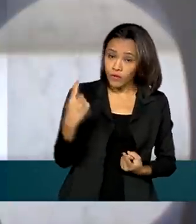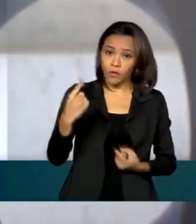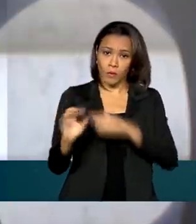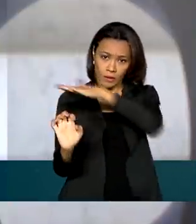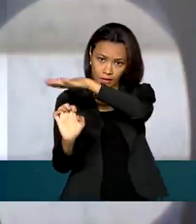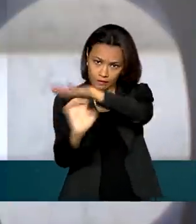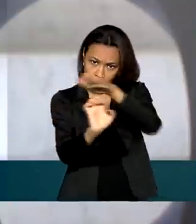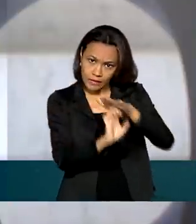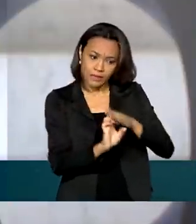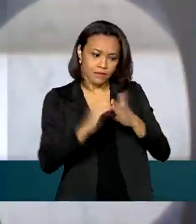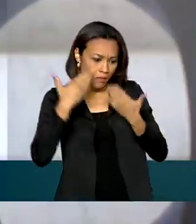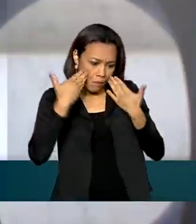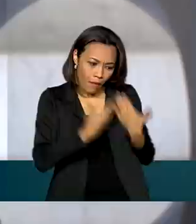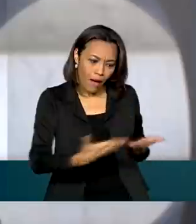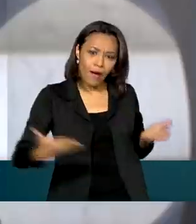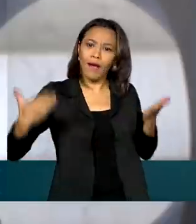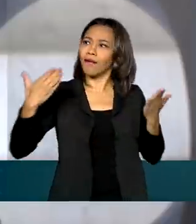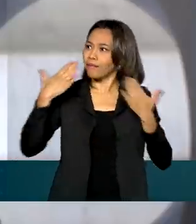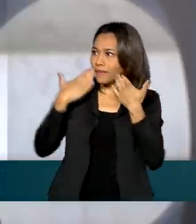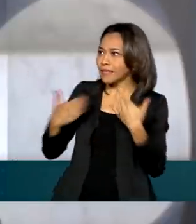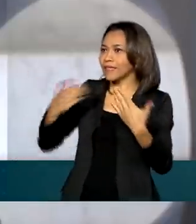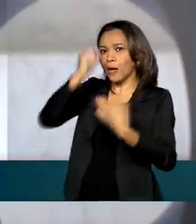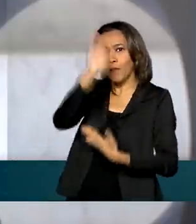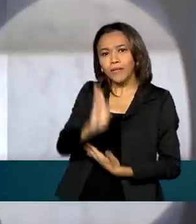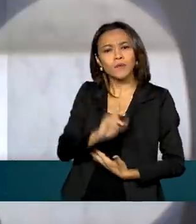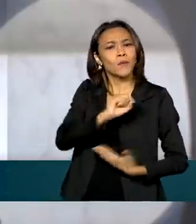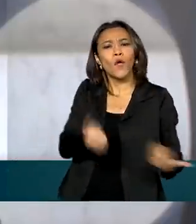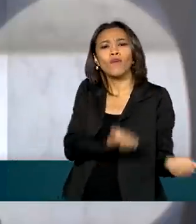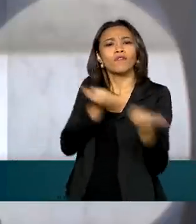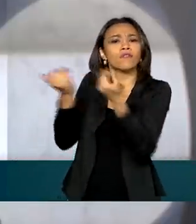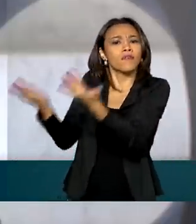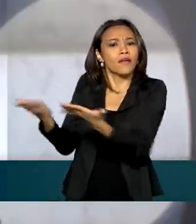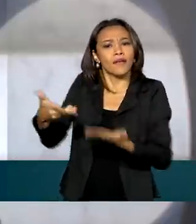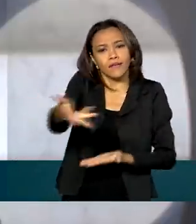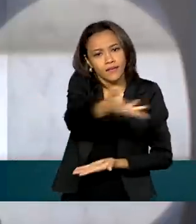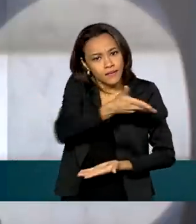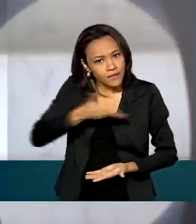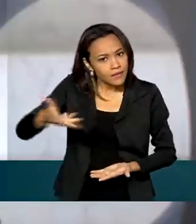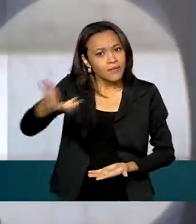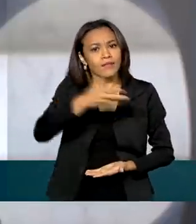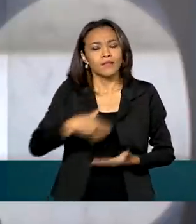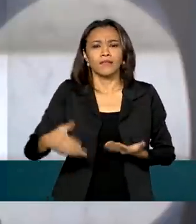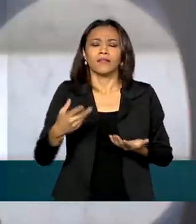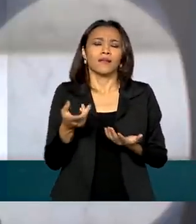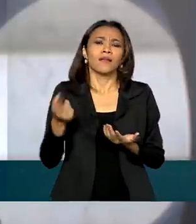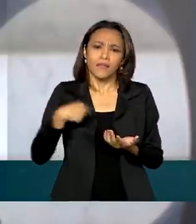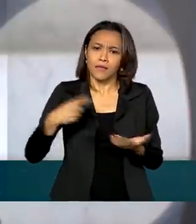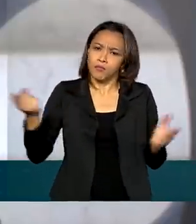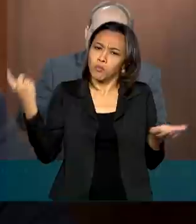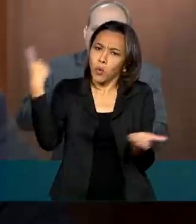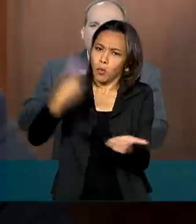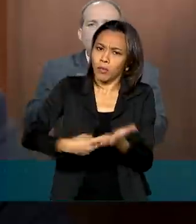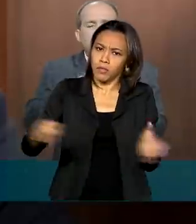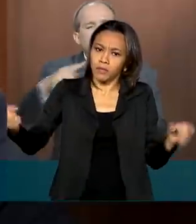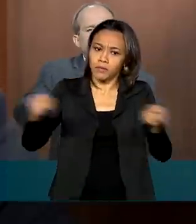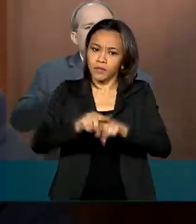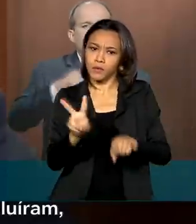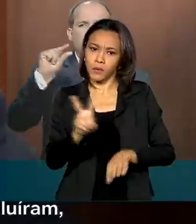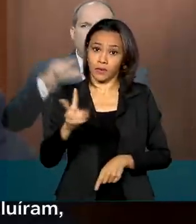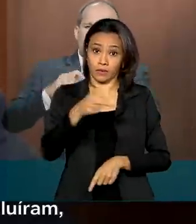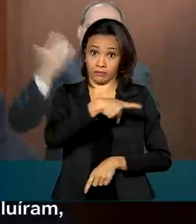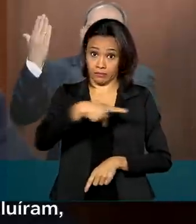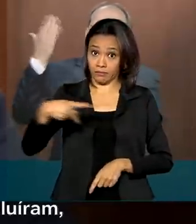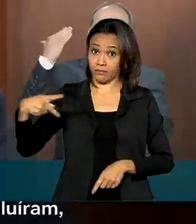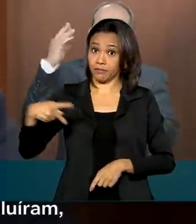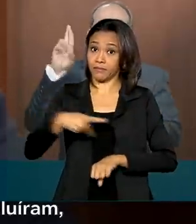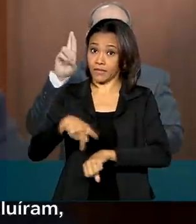oportunidades que o Brasil oferece em concessões e privatizações e anunciou acordos entre os dois países. Há poucos dias,